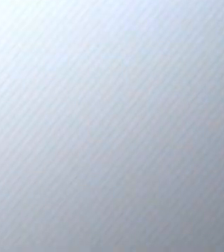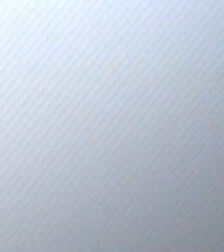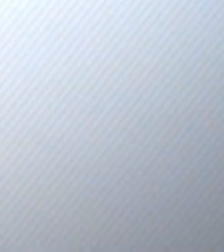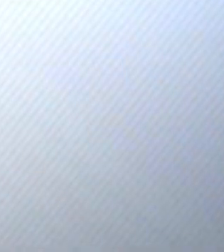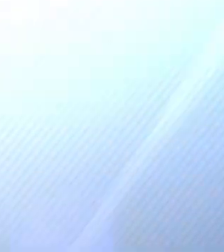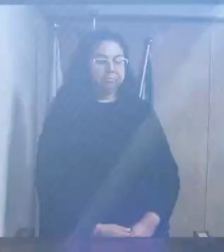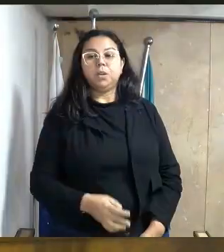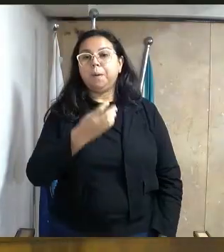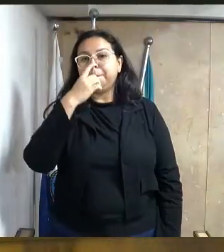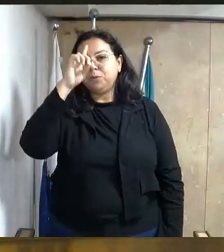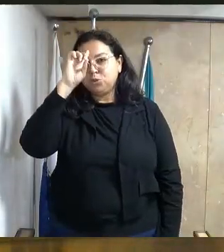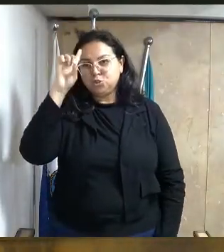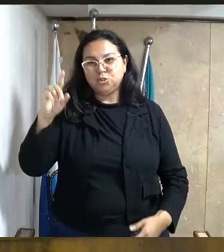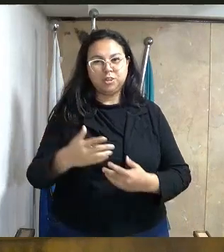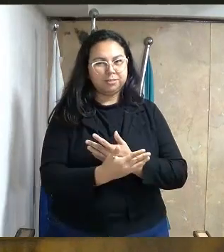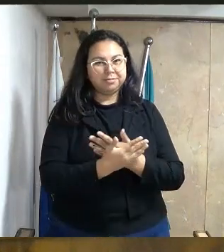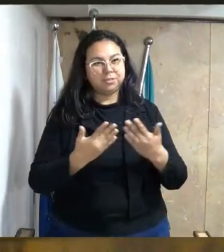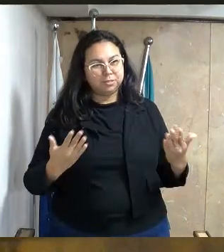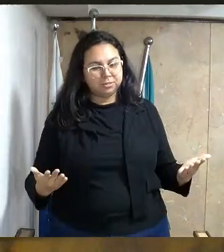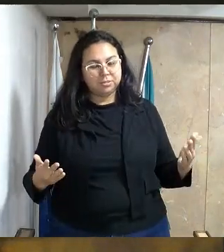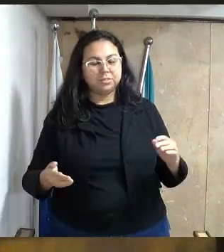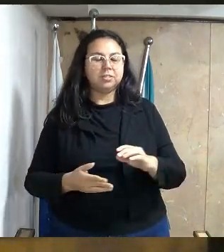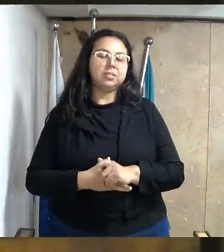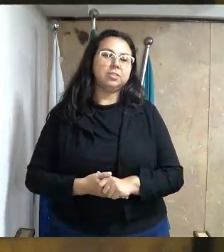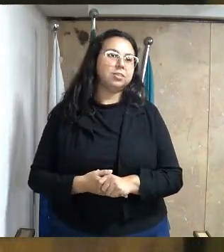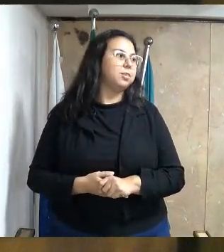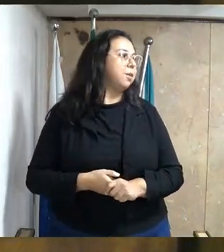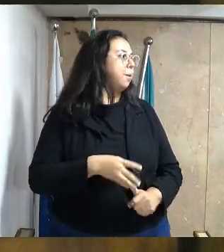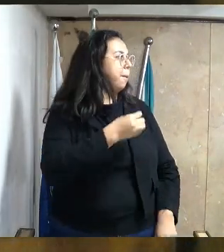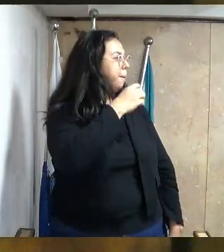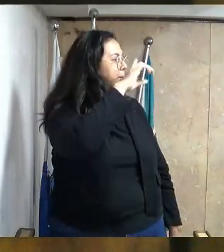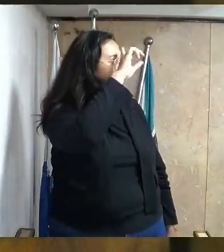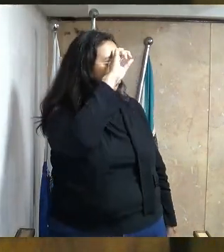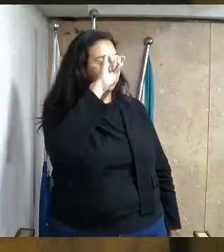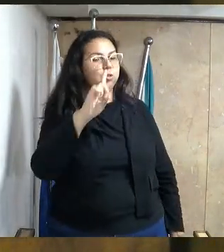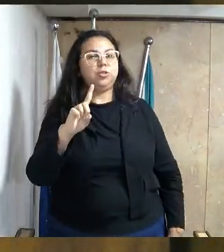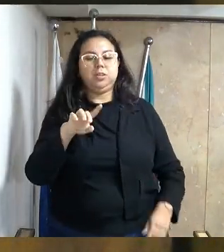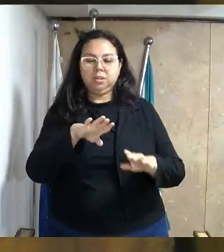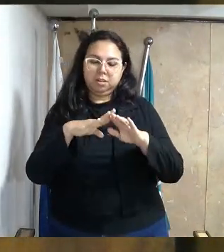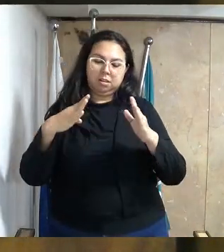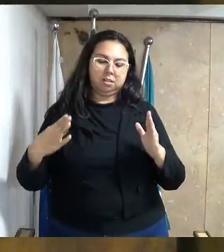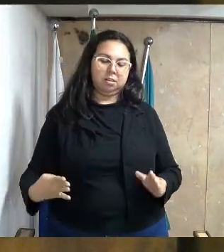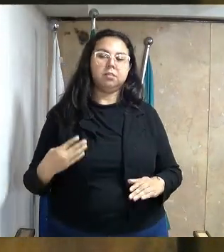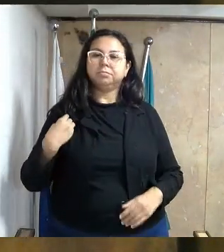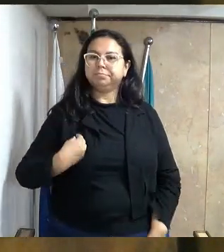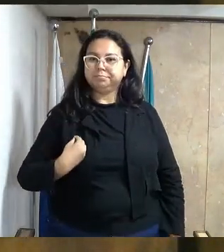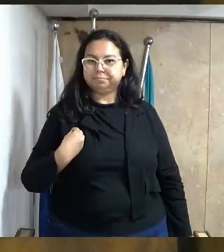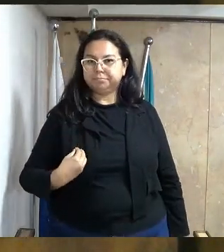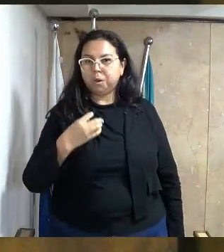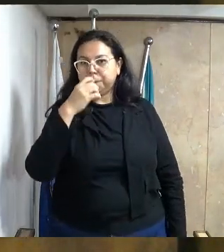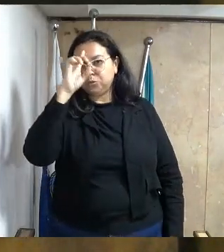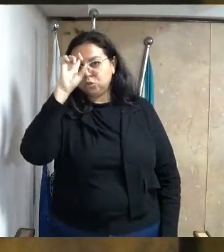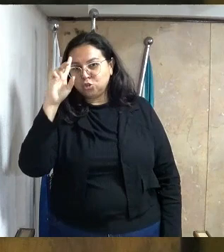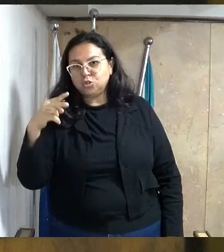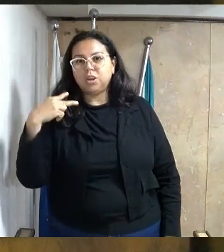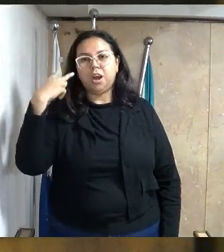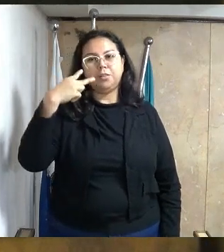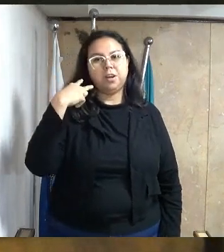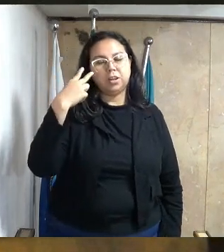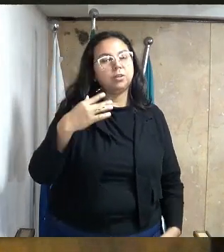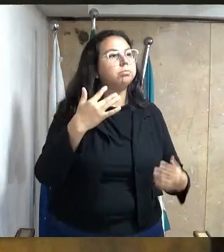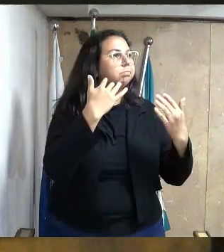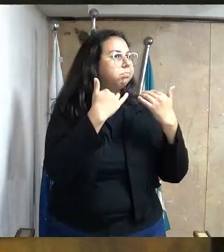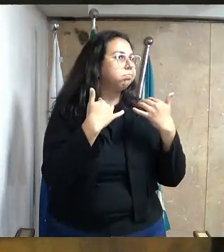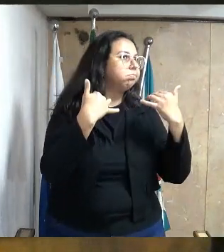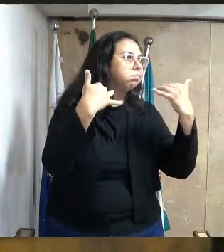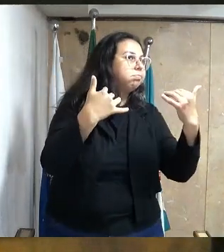Bom dia a todos e a todas. Bom dia à mesa. Bom dia a meus pares, público presente,